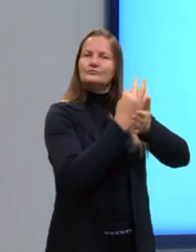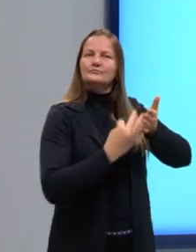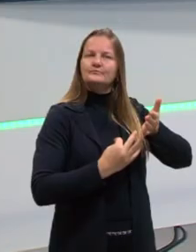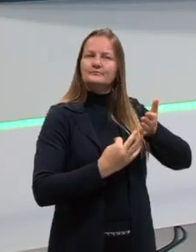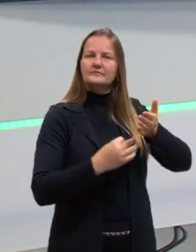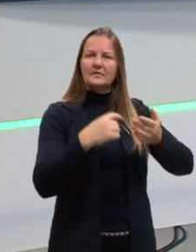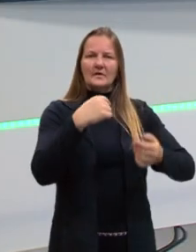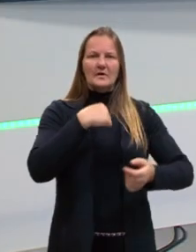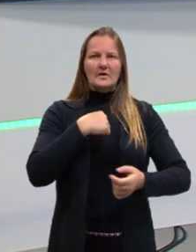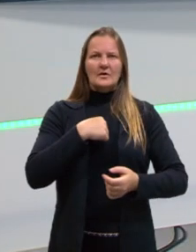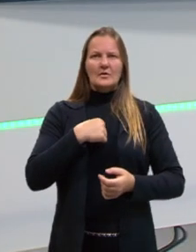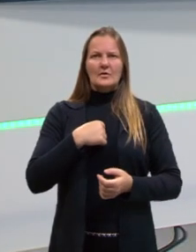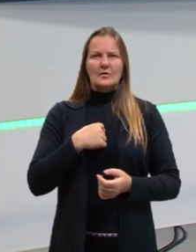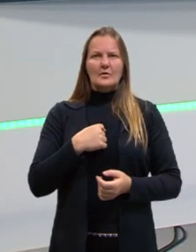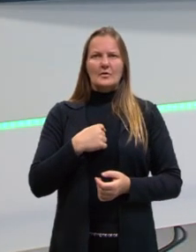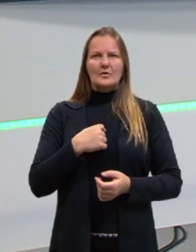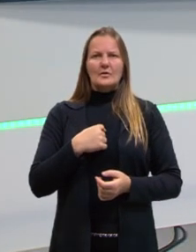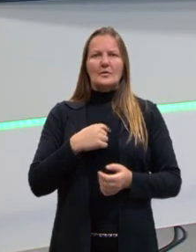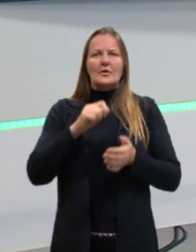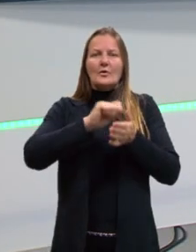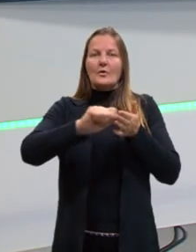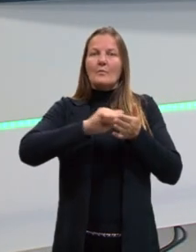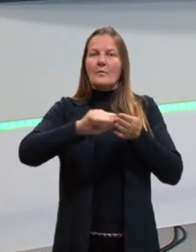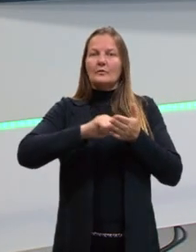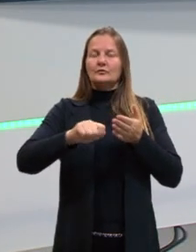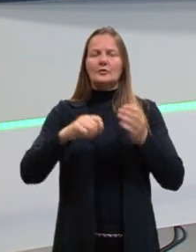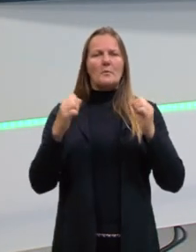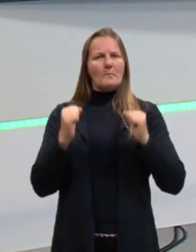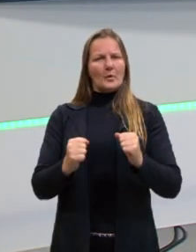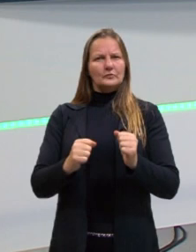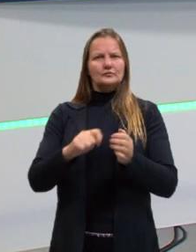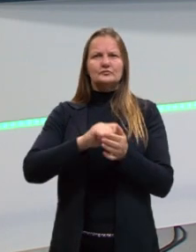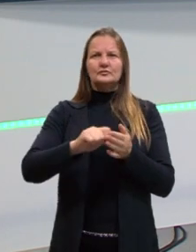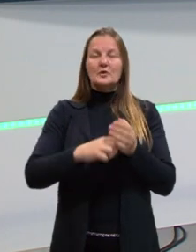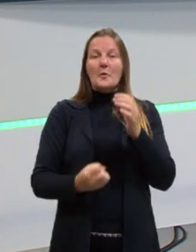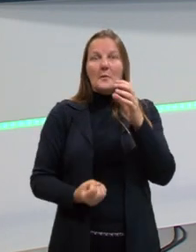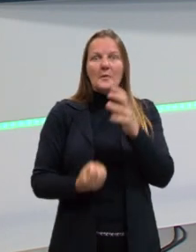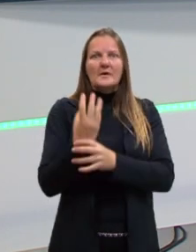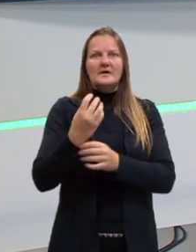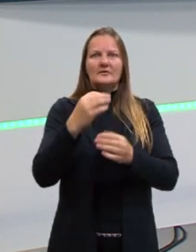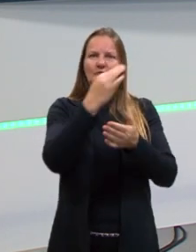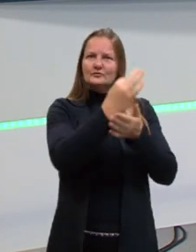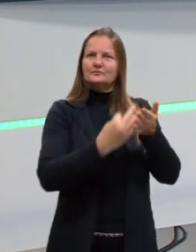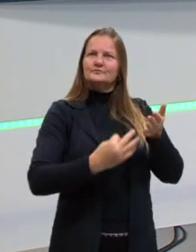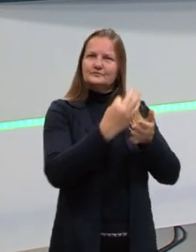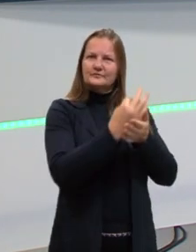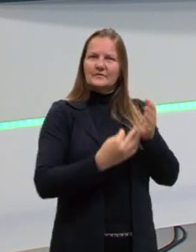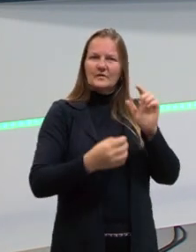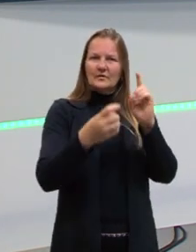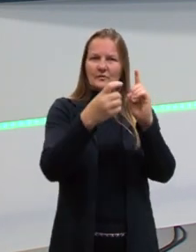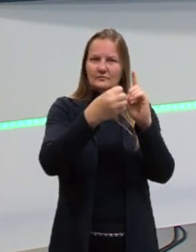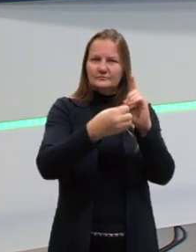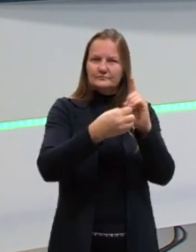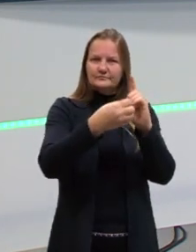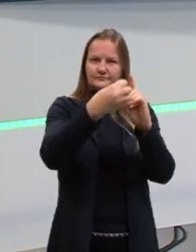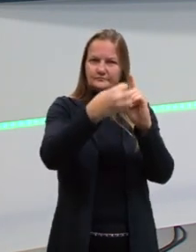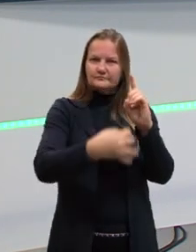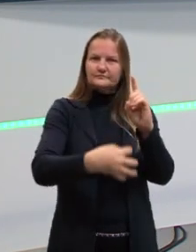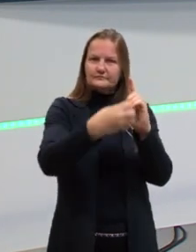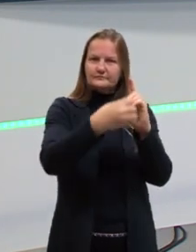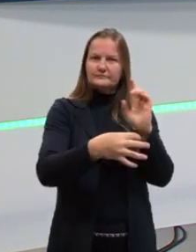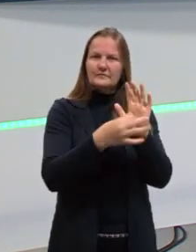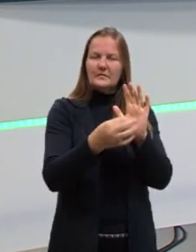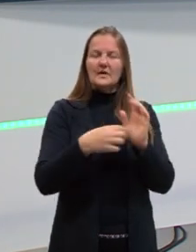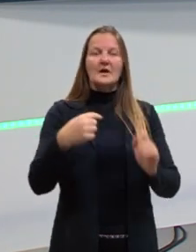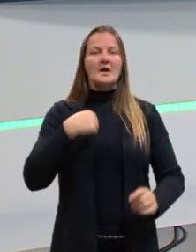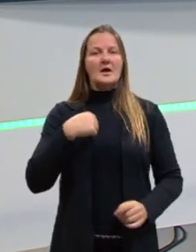Eu sou um autor impotencial. E quando eu estou produzindo um texto dissertativo, argumentativo, é a minha